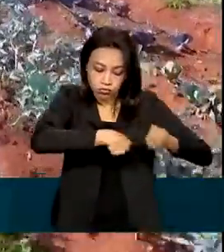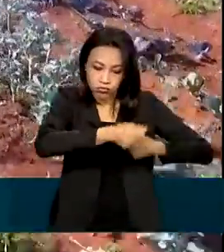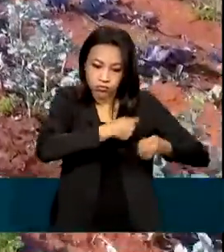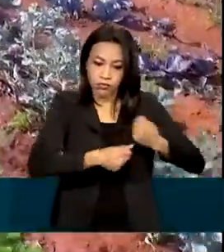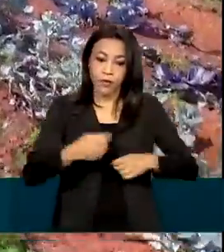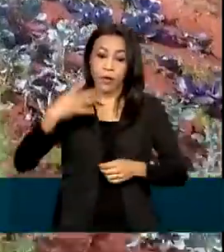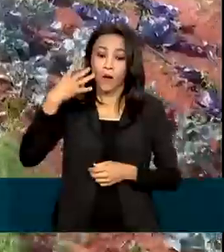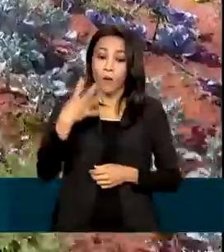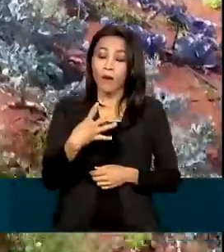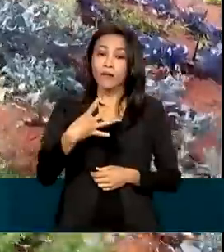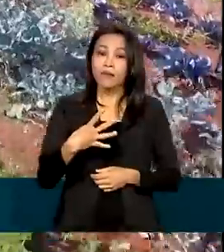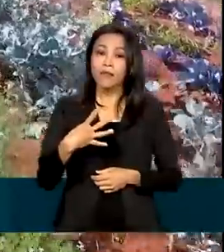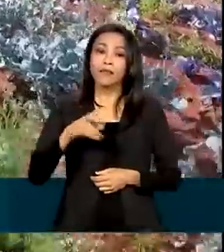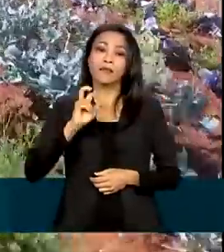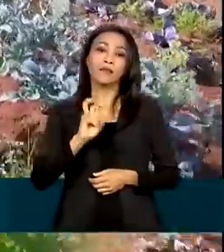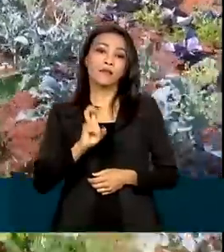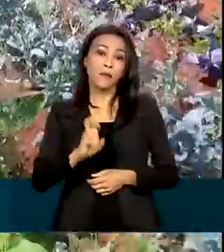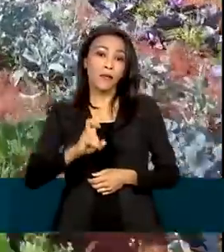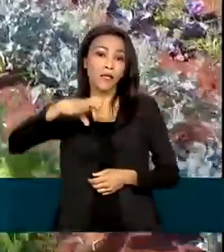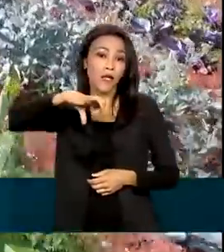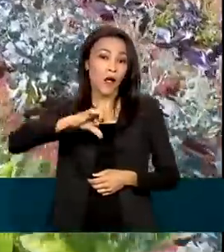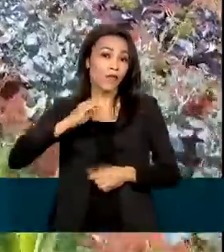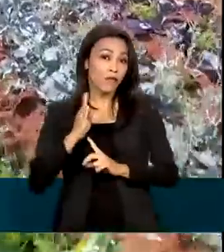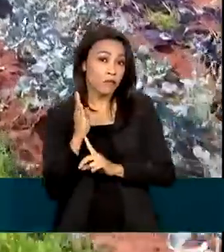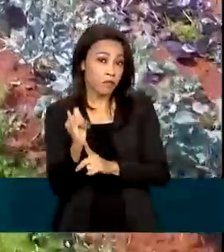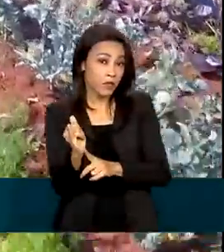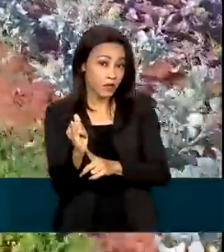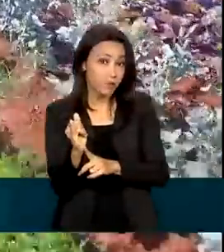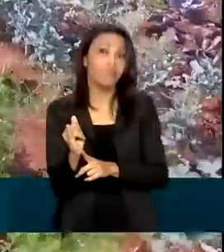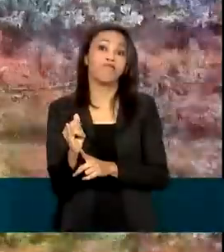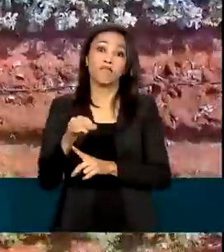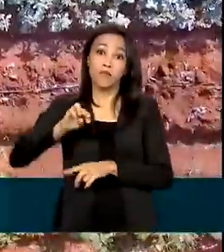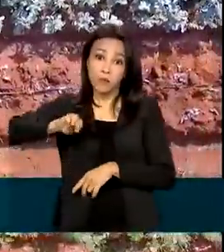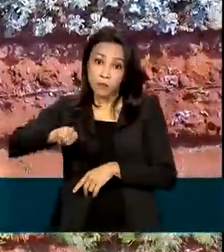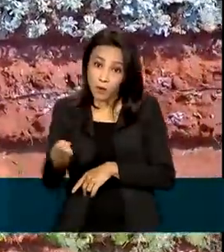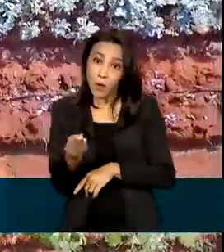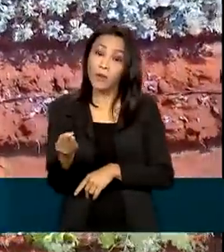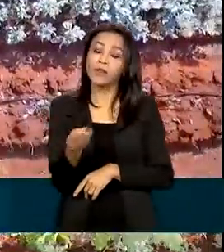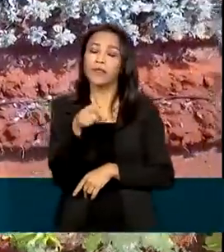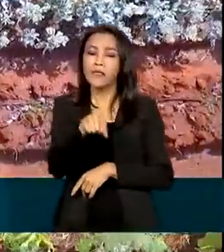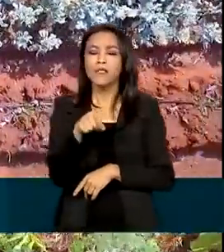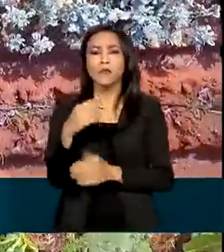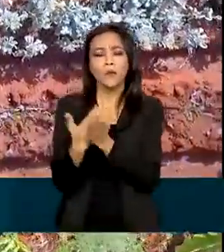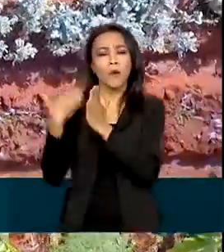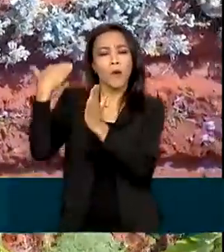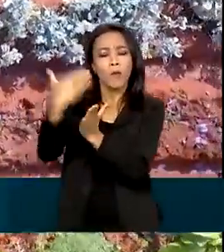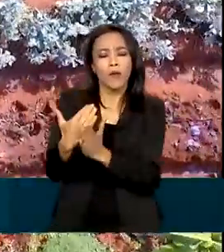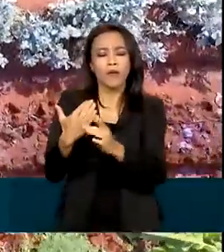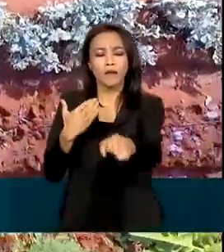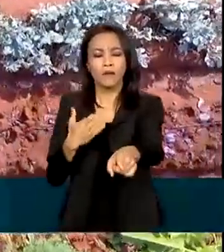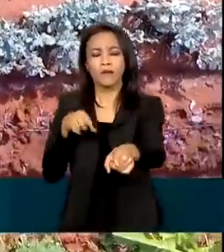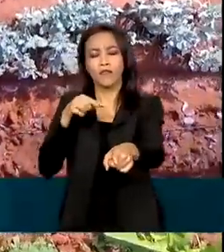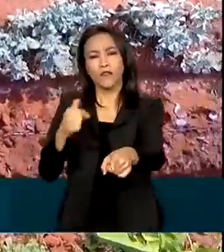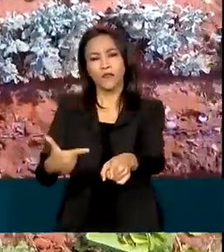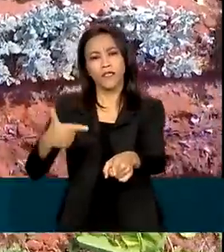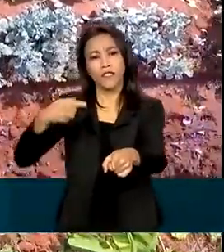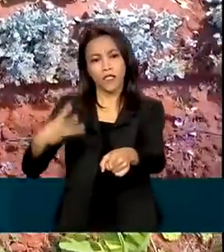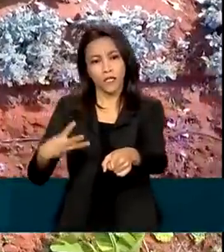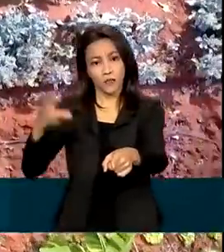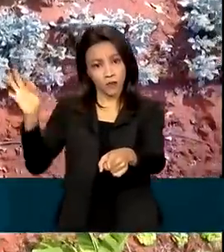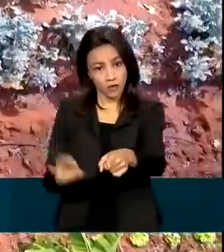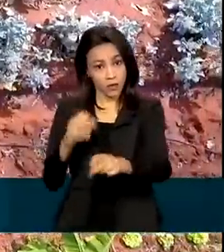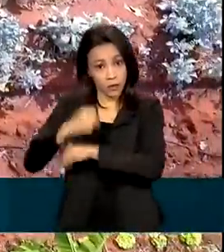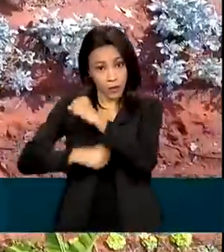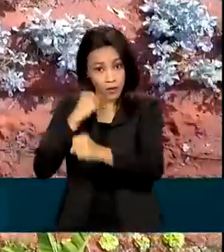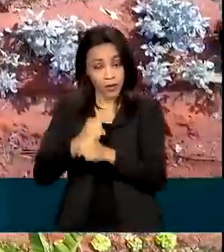459 bilhões, um crescimento de mais de 23% ao ano, três vezes